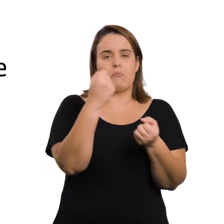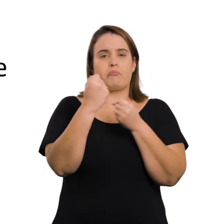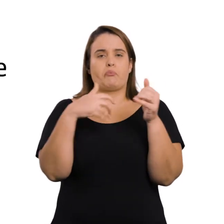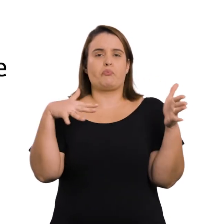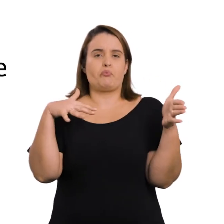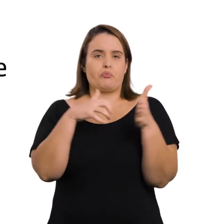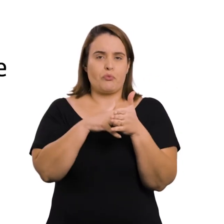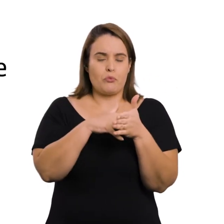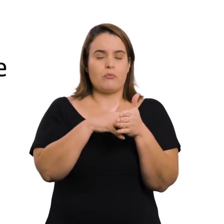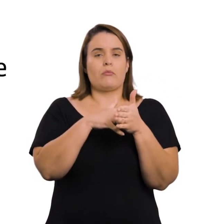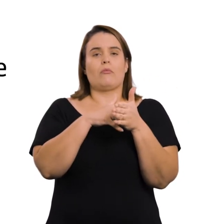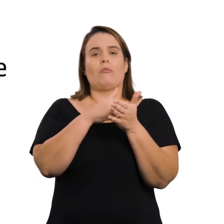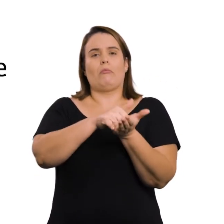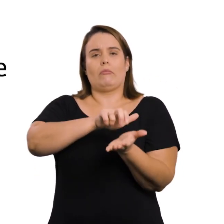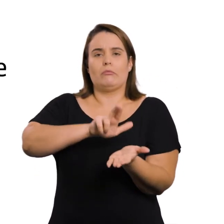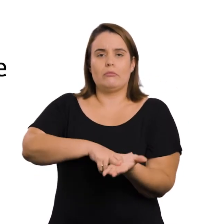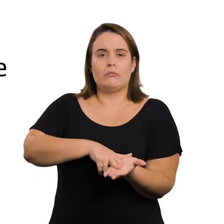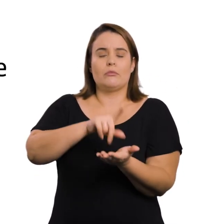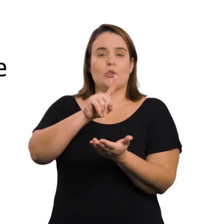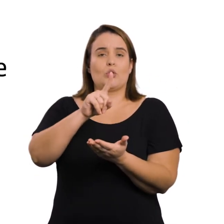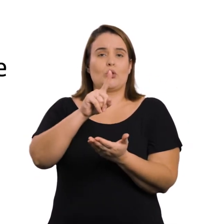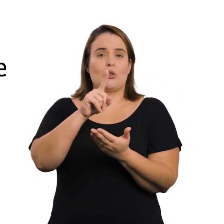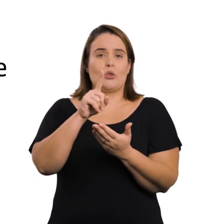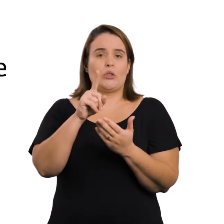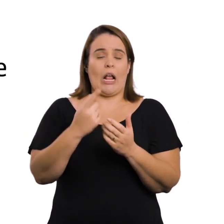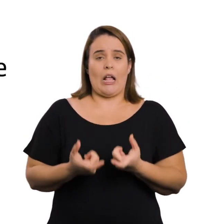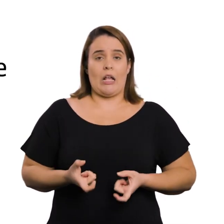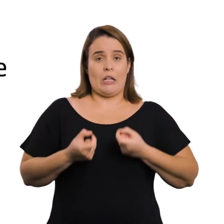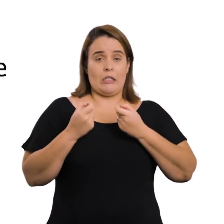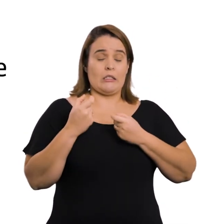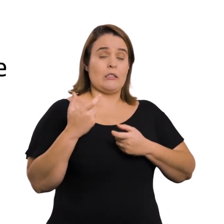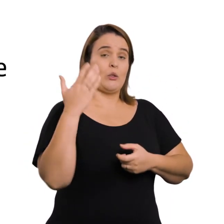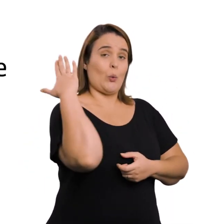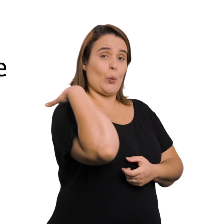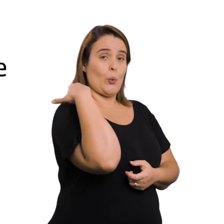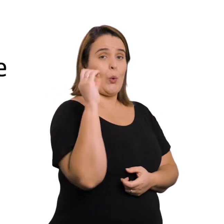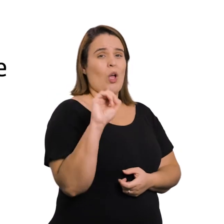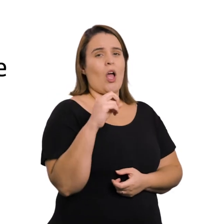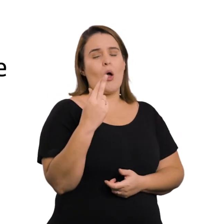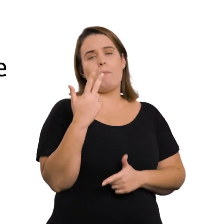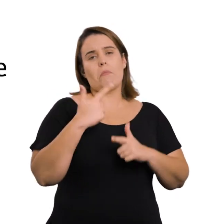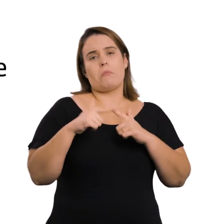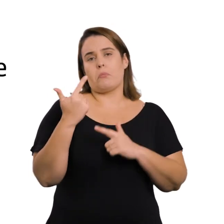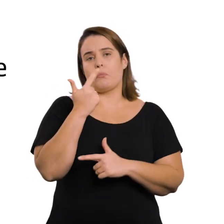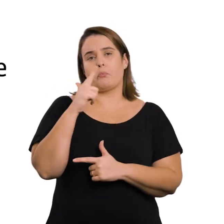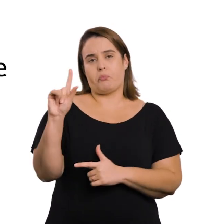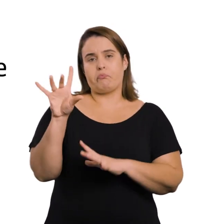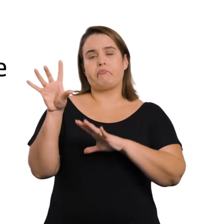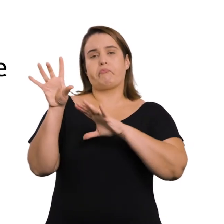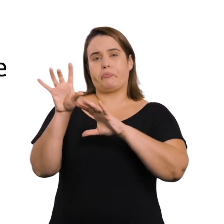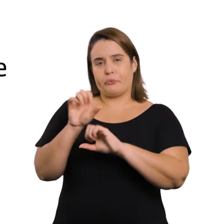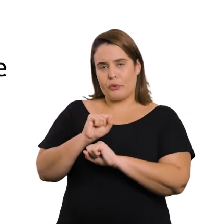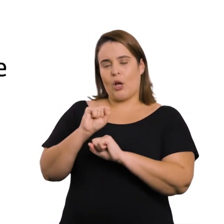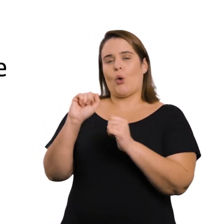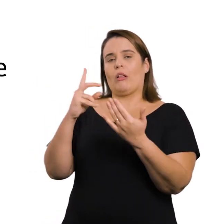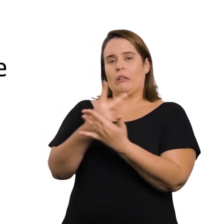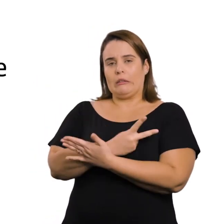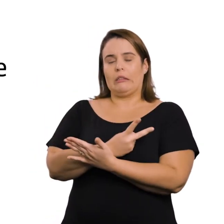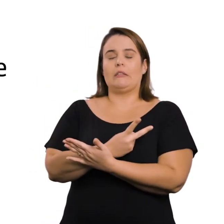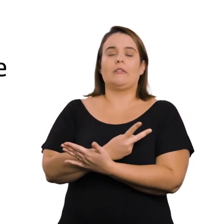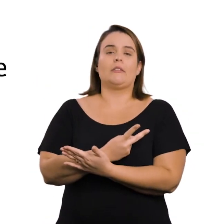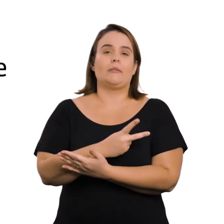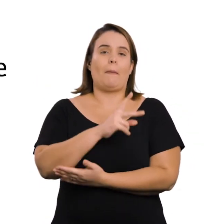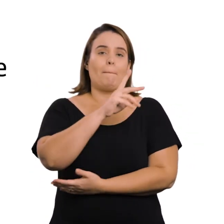trauma Queda, acidente de carro ou moto, arma de fogo Tumores na coluna ou lesões de outras